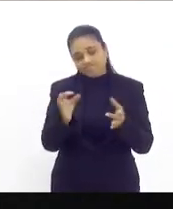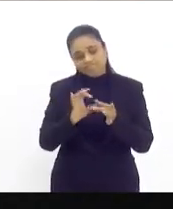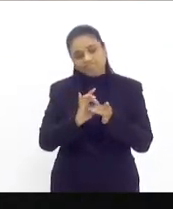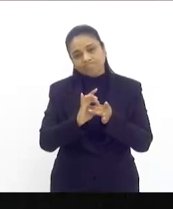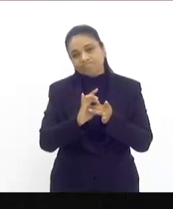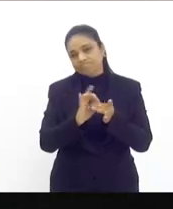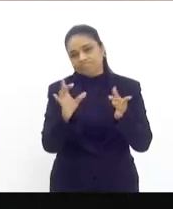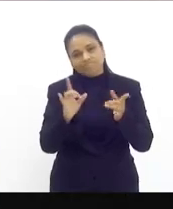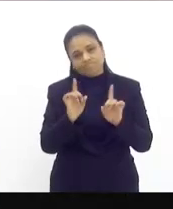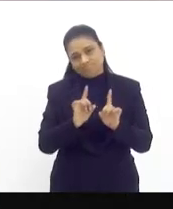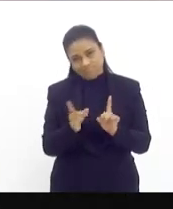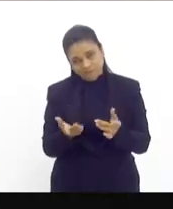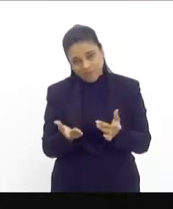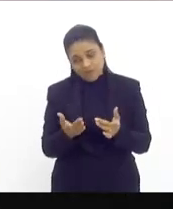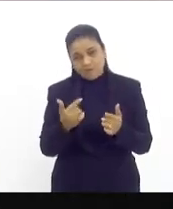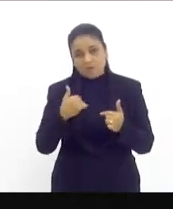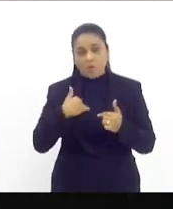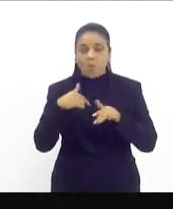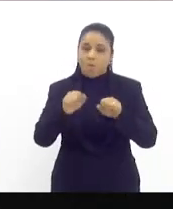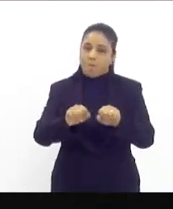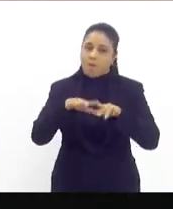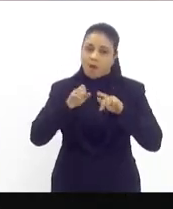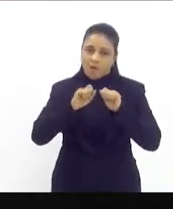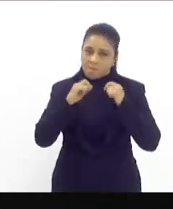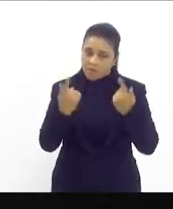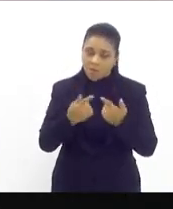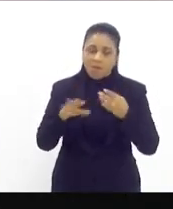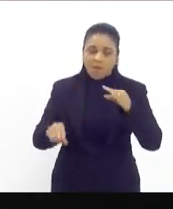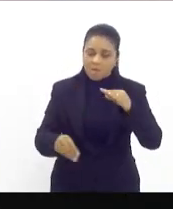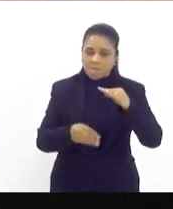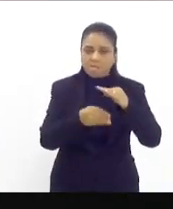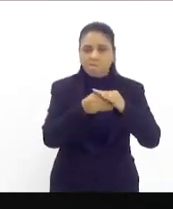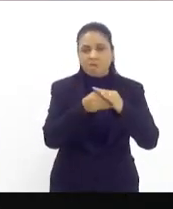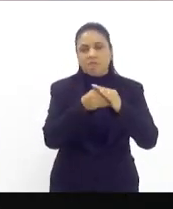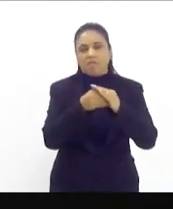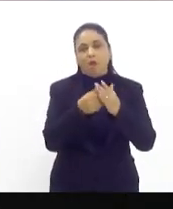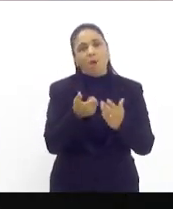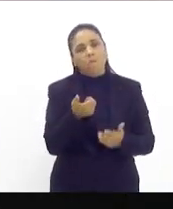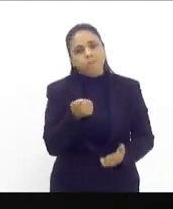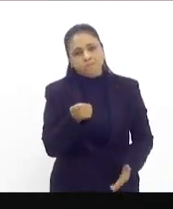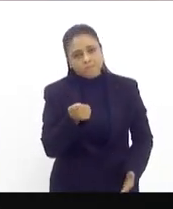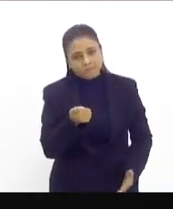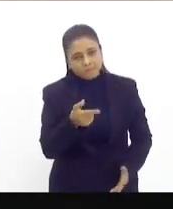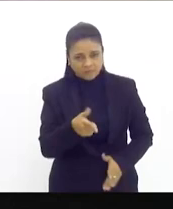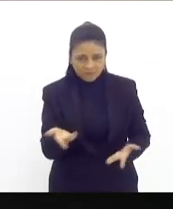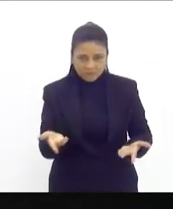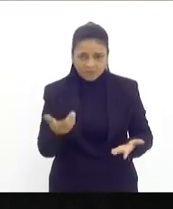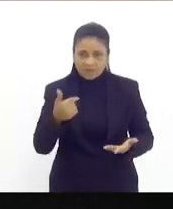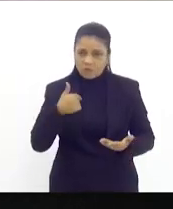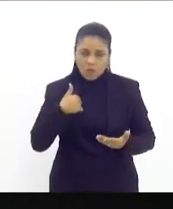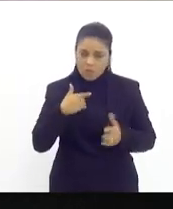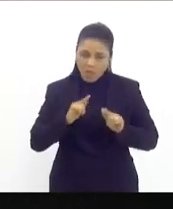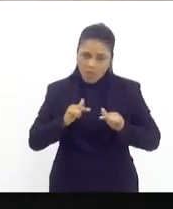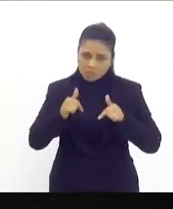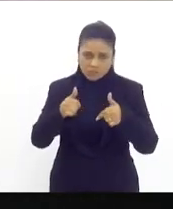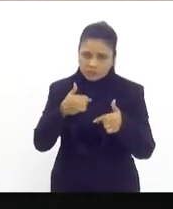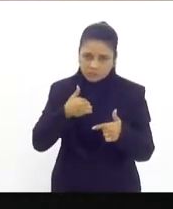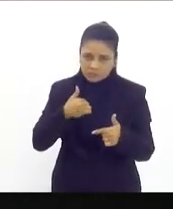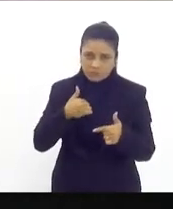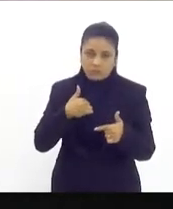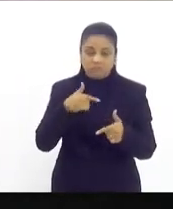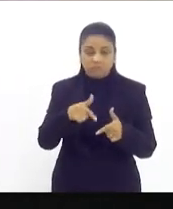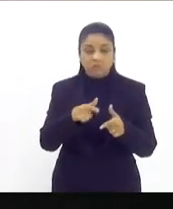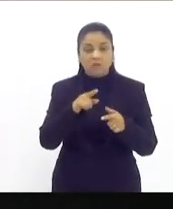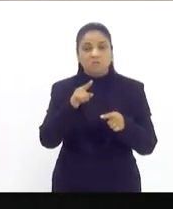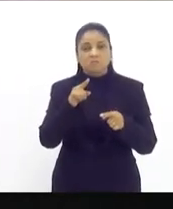o meu repúdio. É essa emenda, que eu considero uma emenda covarde, uma emenda que desprestigia, não a minha iniciativa, não, desprestigia